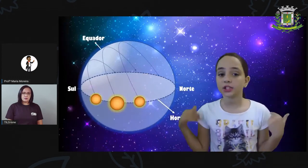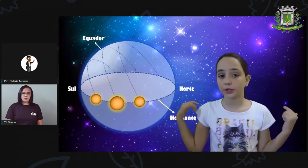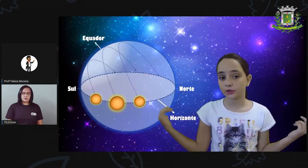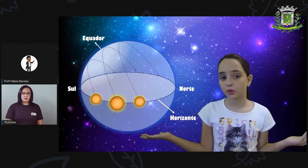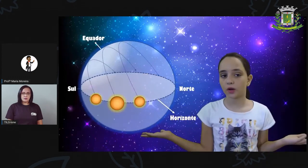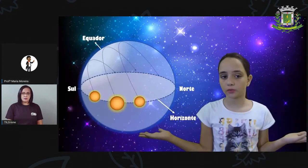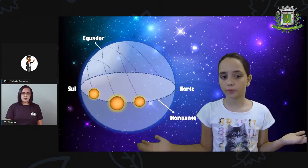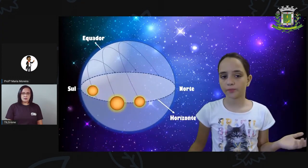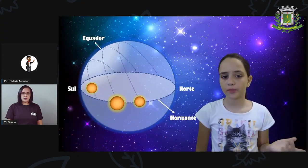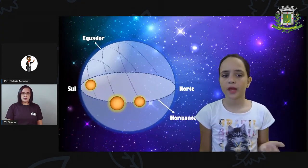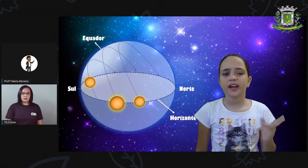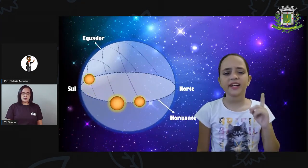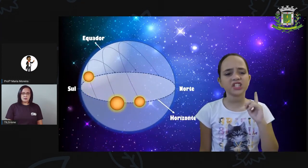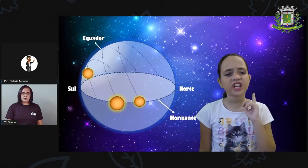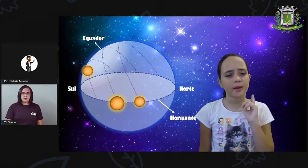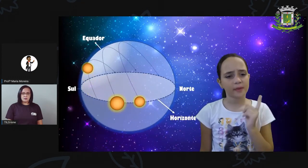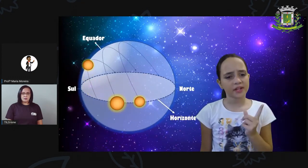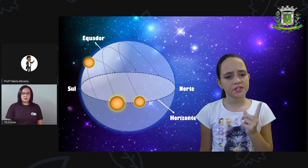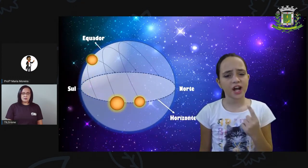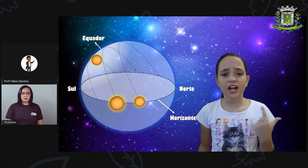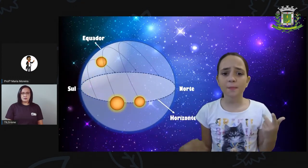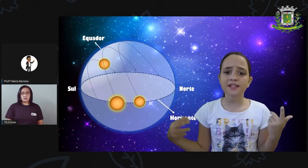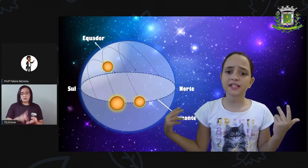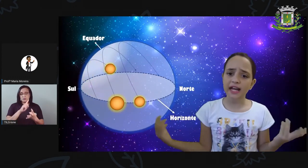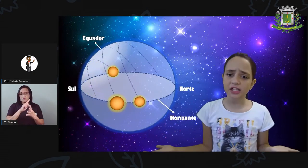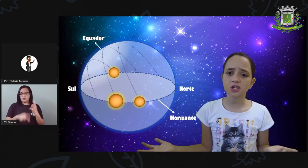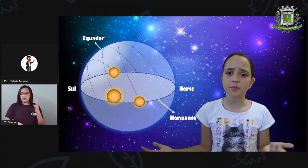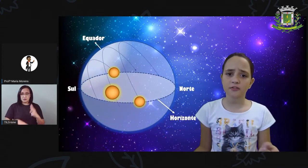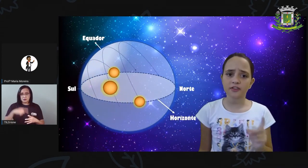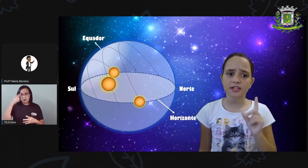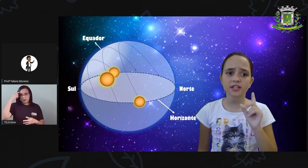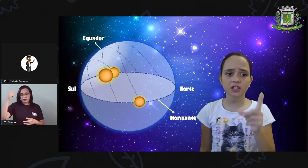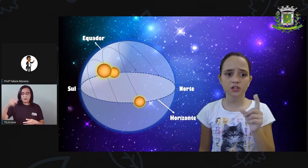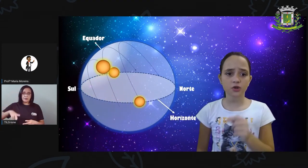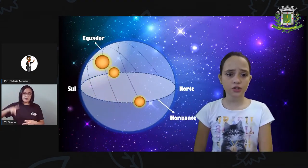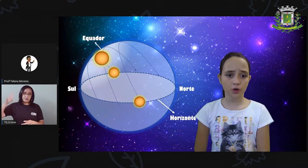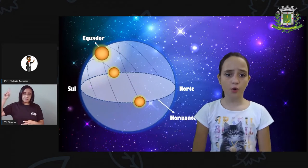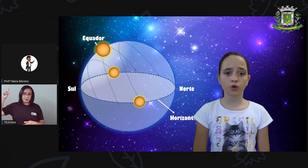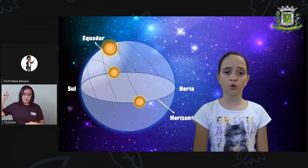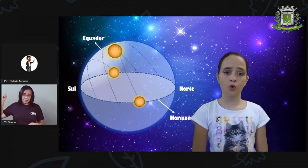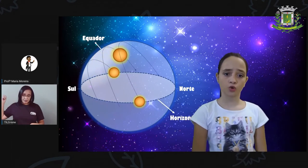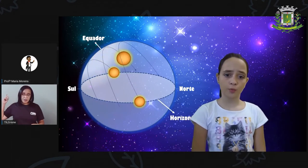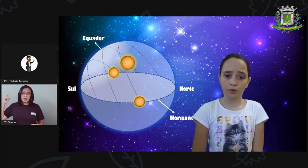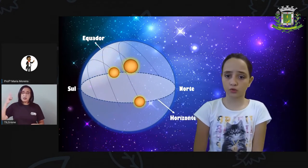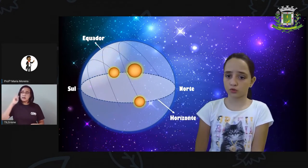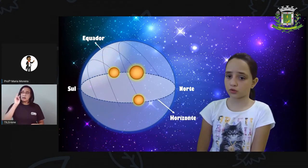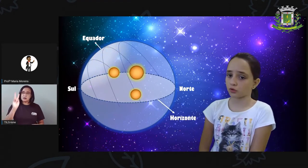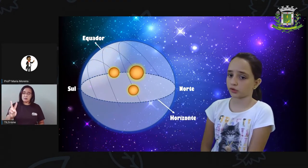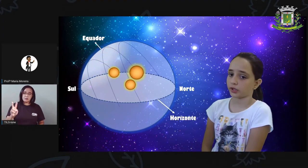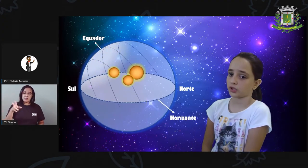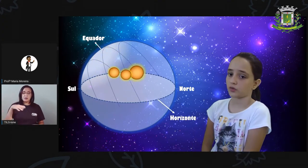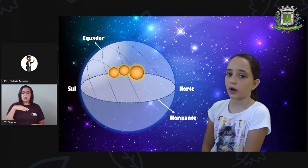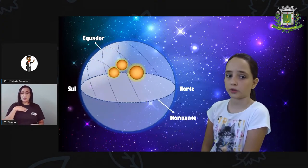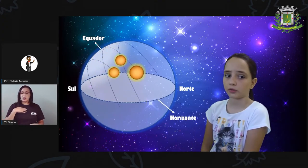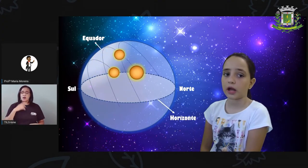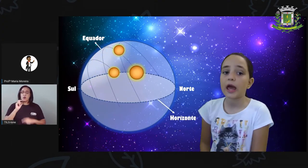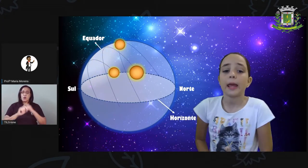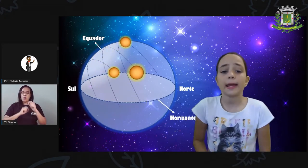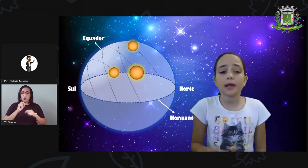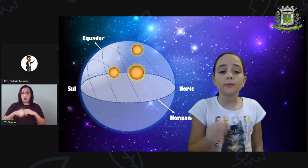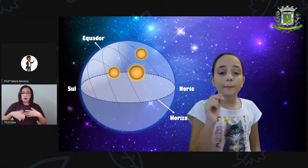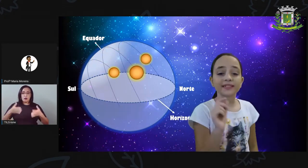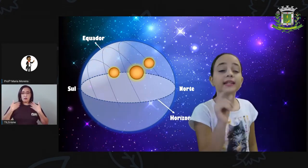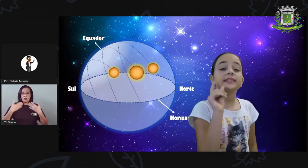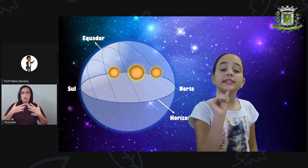As estações do ano. Antigamente, a capacidade de prever as estações de acordo com os pontos do Sol durante o ano